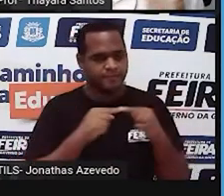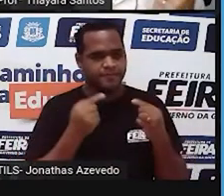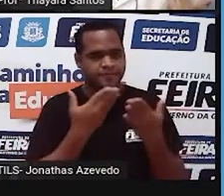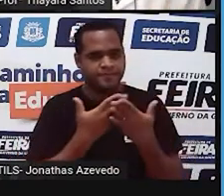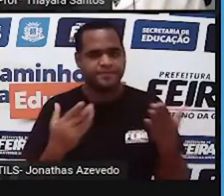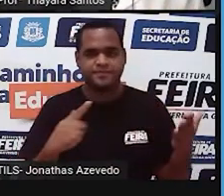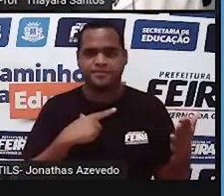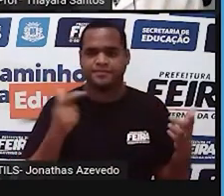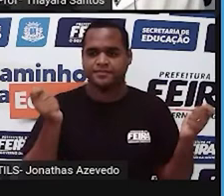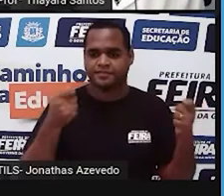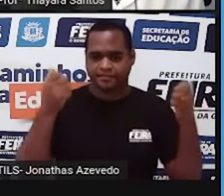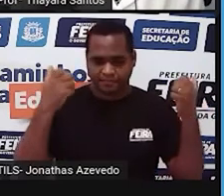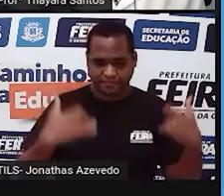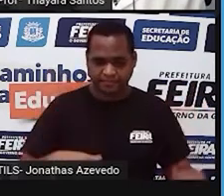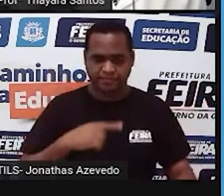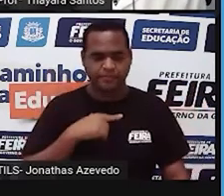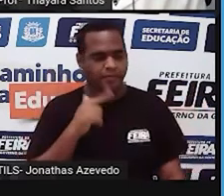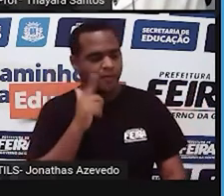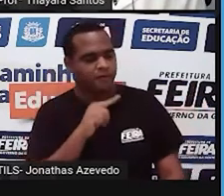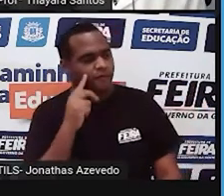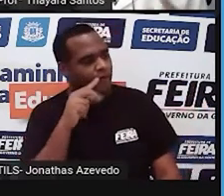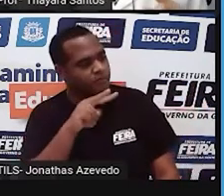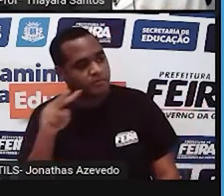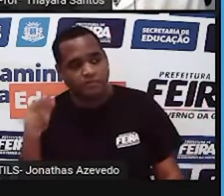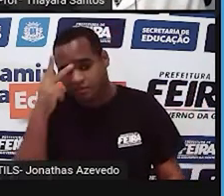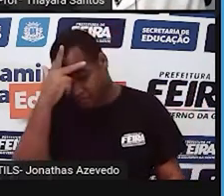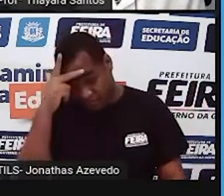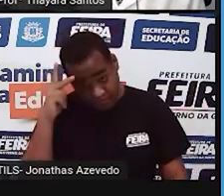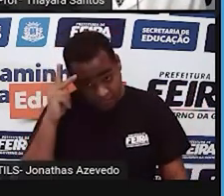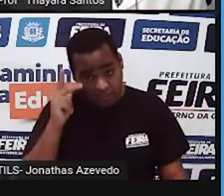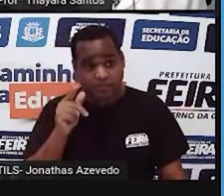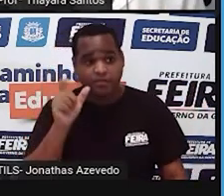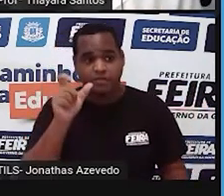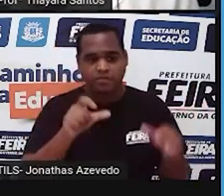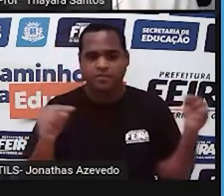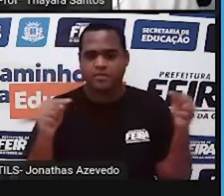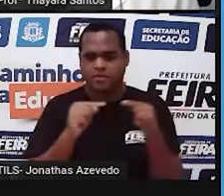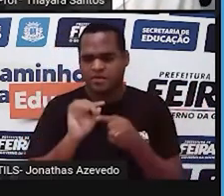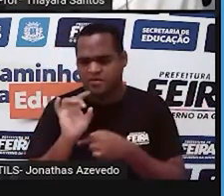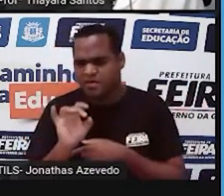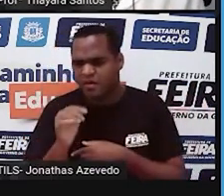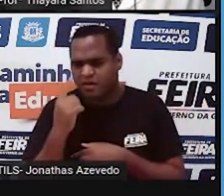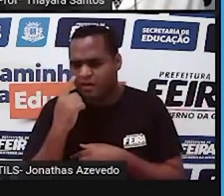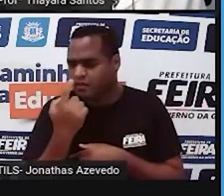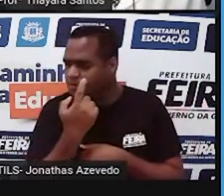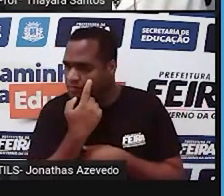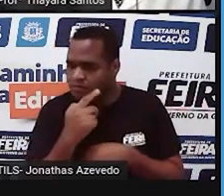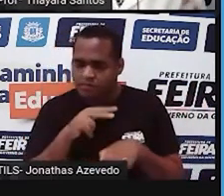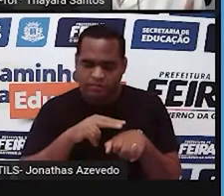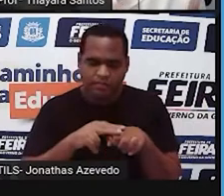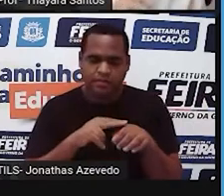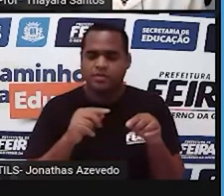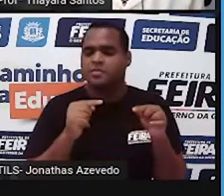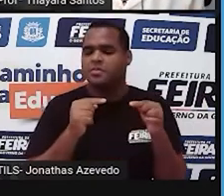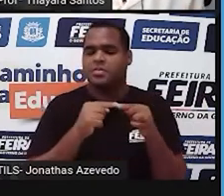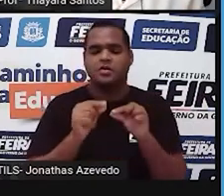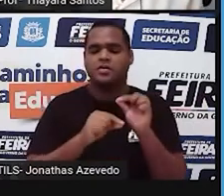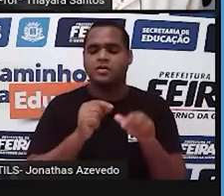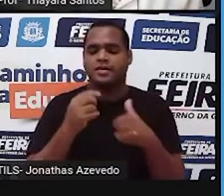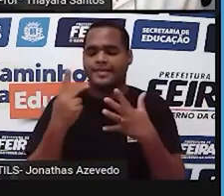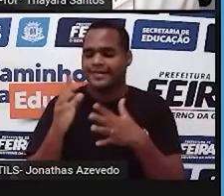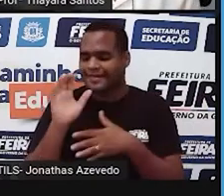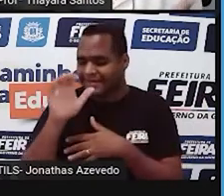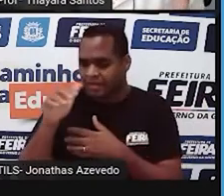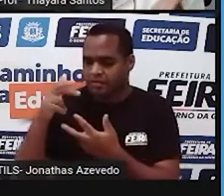a gente consegue enxergar como característica naquela pessoa. E essa pessoa só tem um olho verde porque lá dentro do DNA